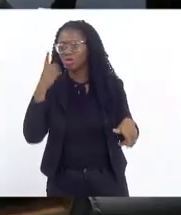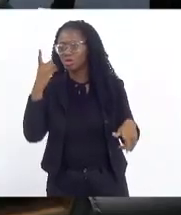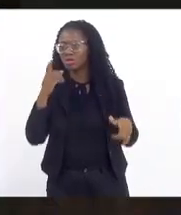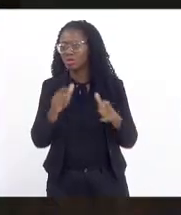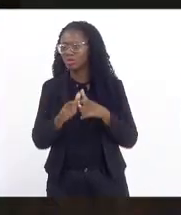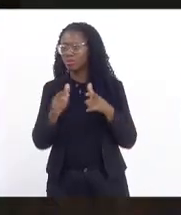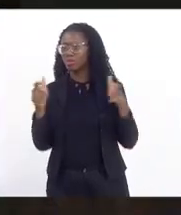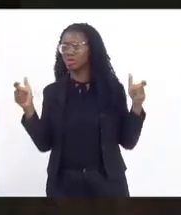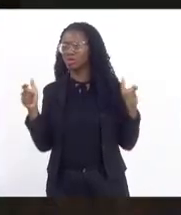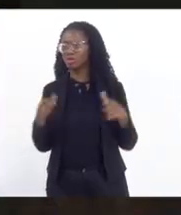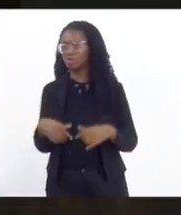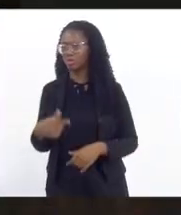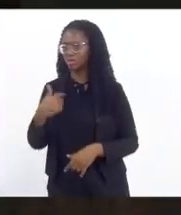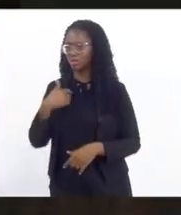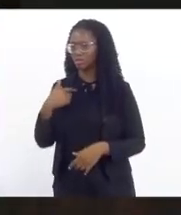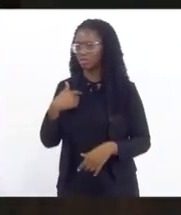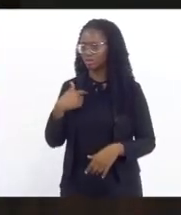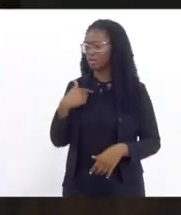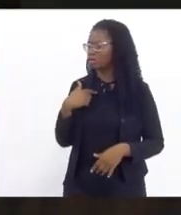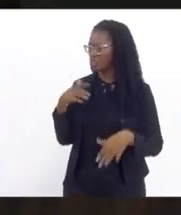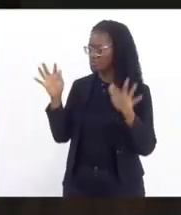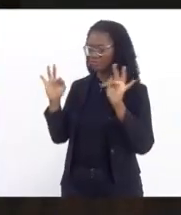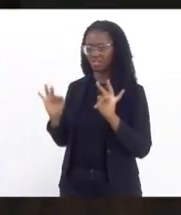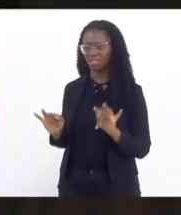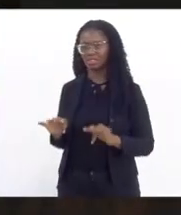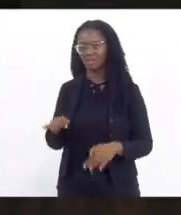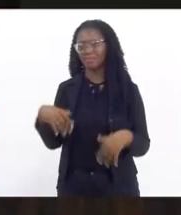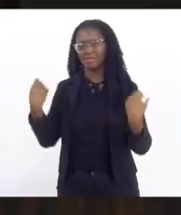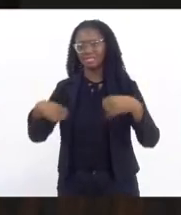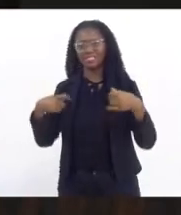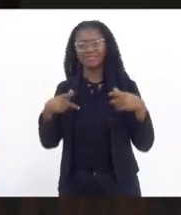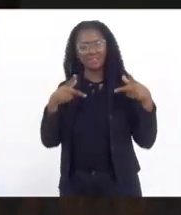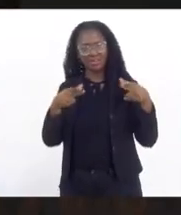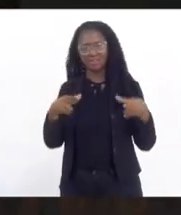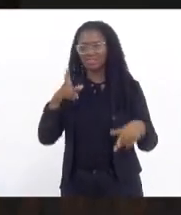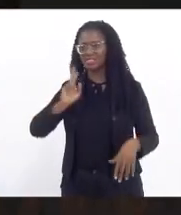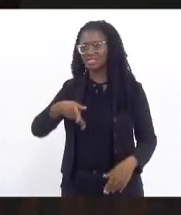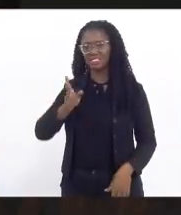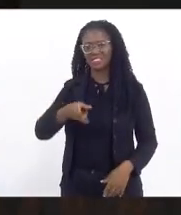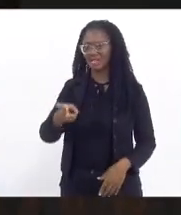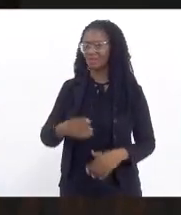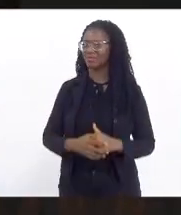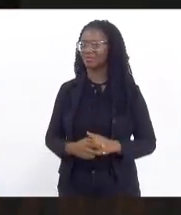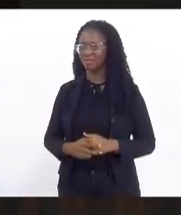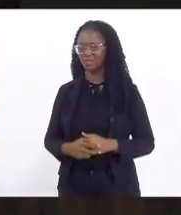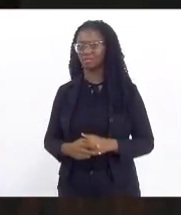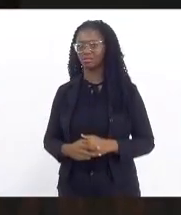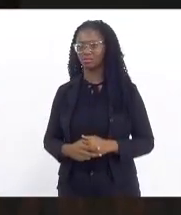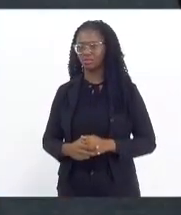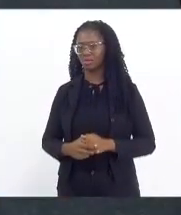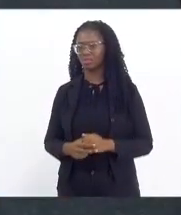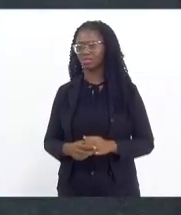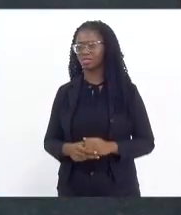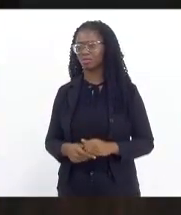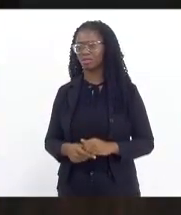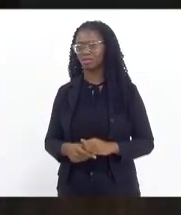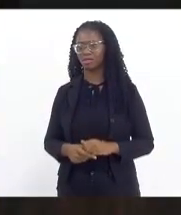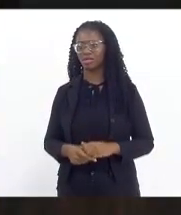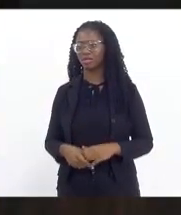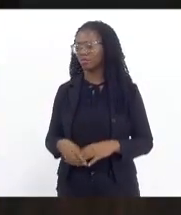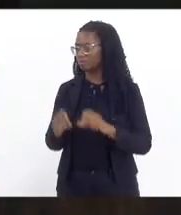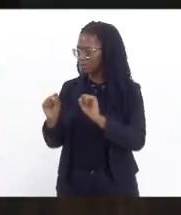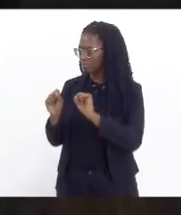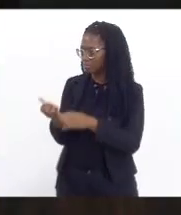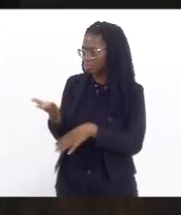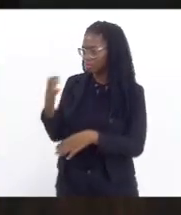E eu fico muito feliz com isso. Todo dia tinha que ser assim. Deputada Marta Rocha, se possível, deputada,